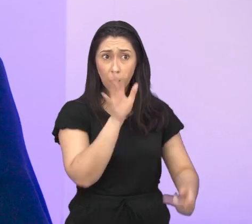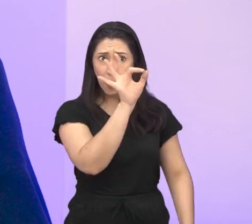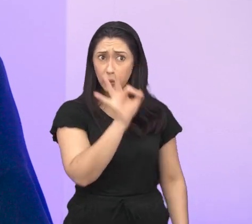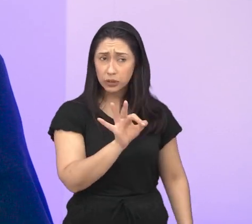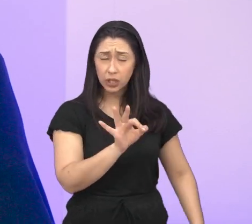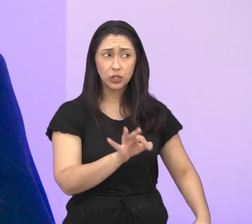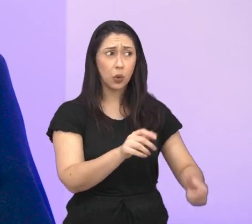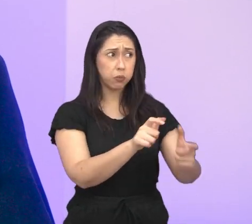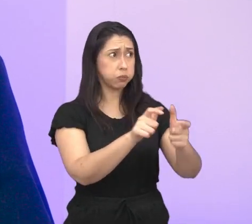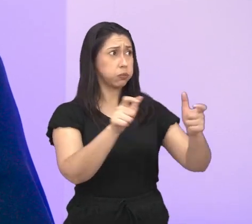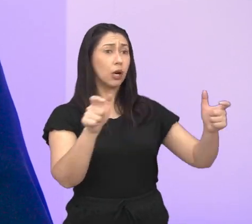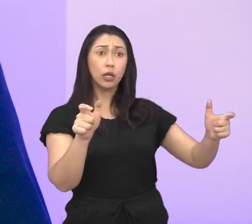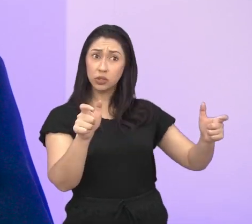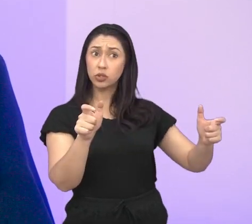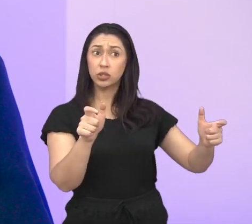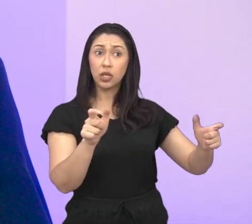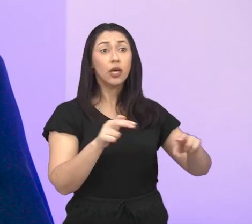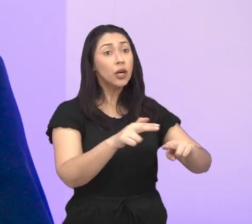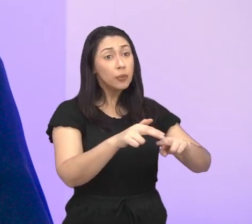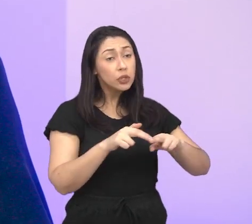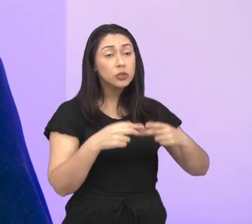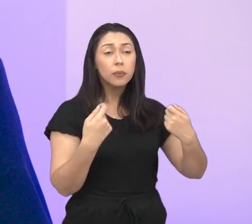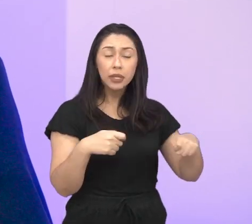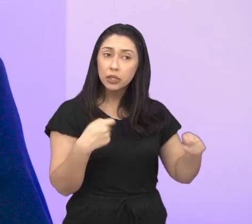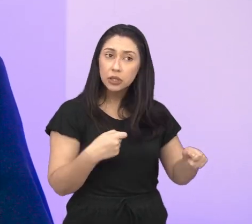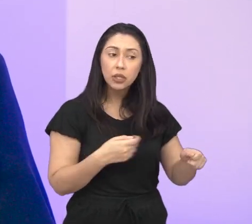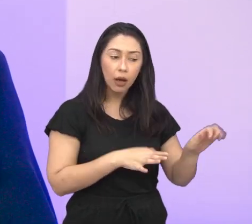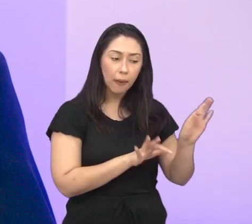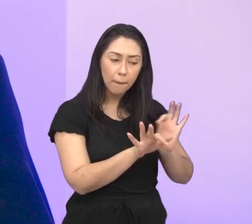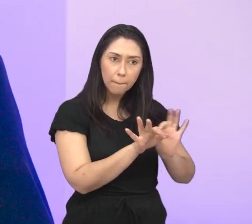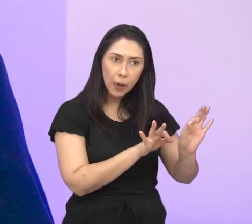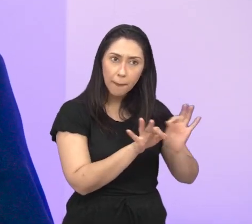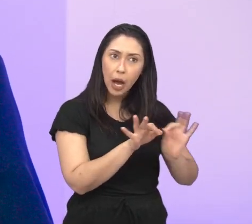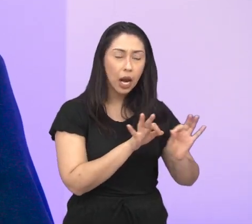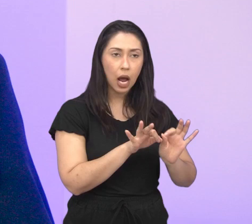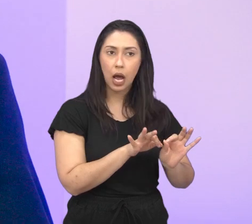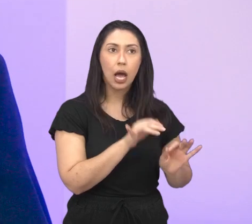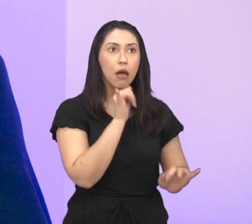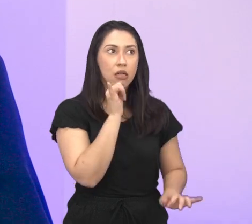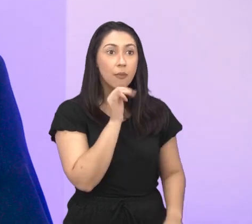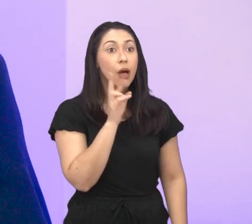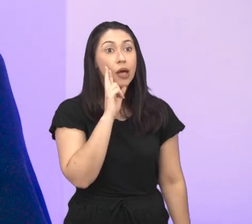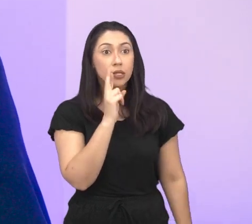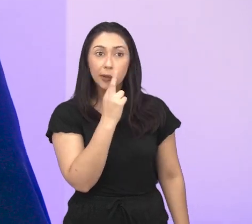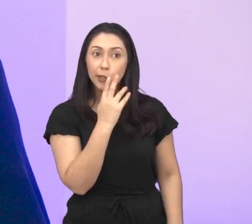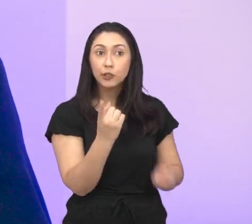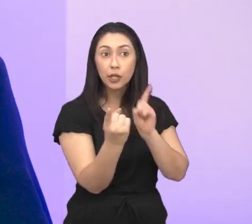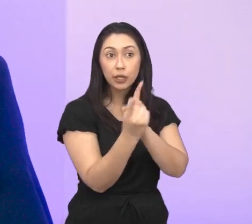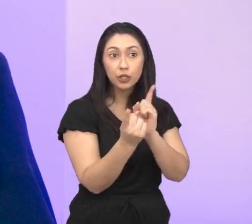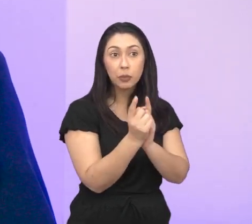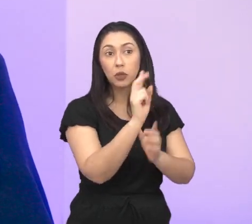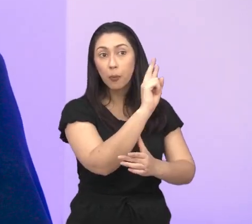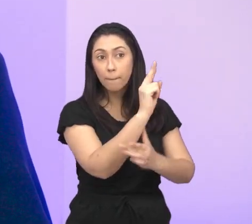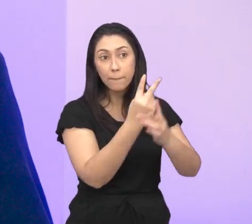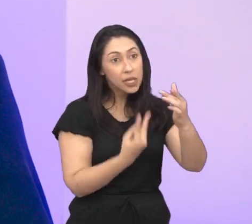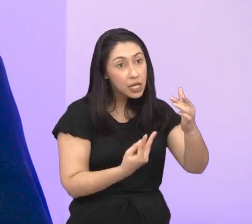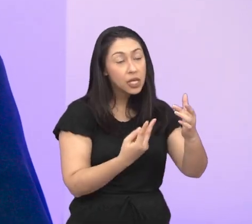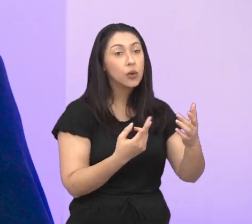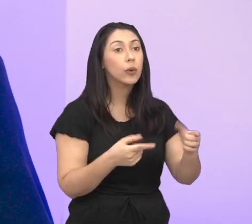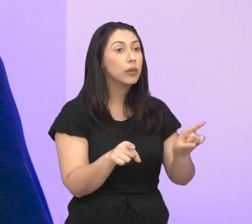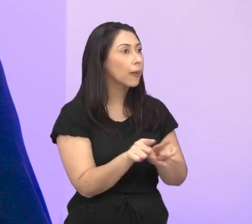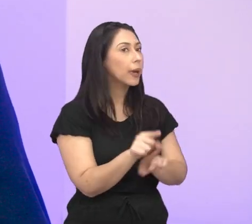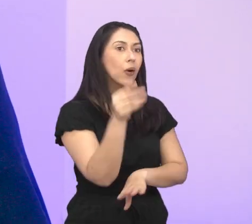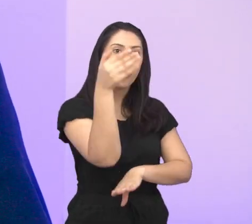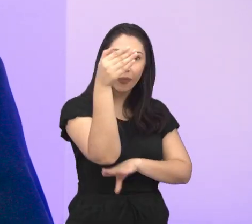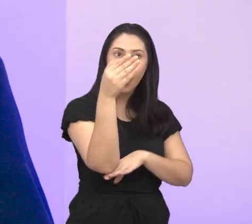grande, né? Então, nós também temos que nos preparar para isso, né? Os restaurantes têm que ter um atendimento bilingue, os hotéis têm que